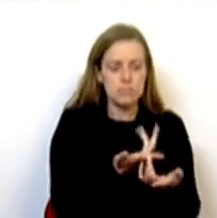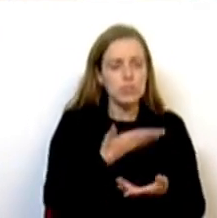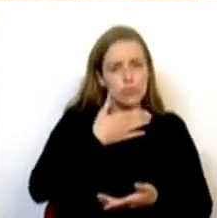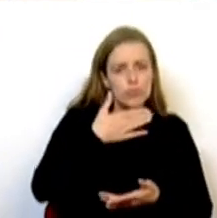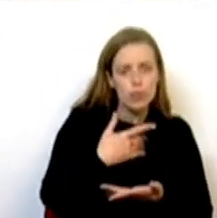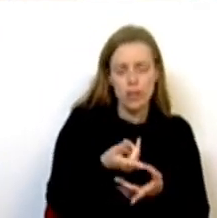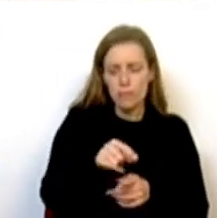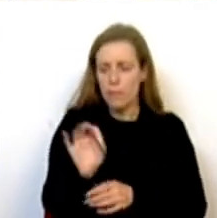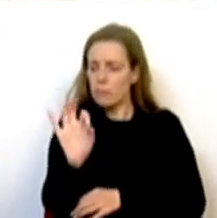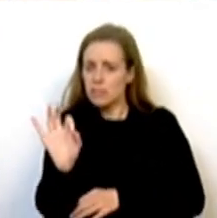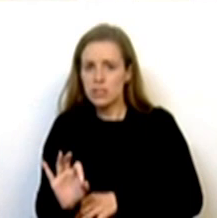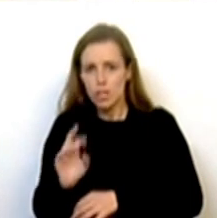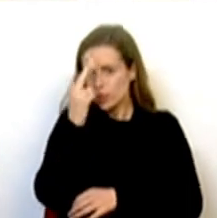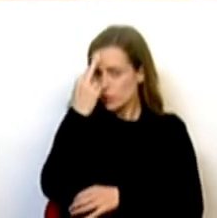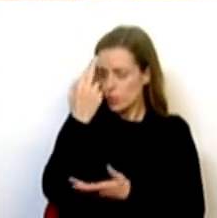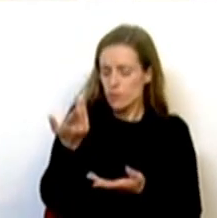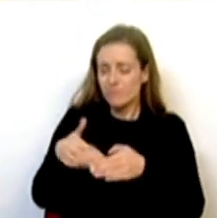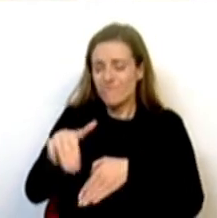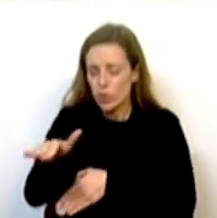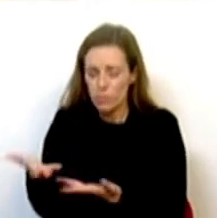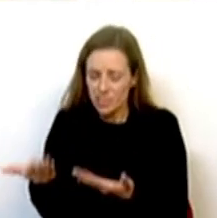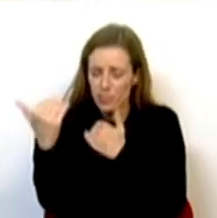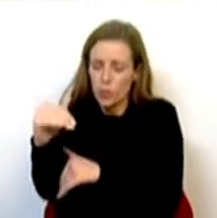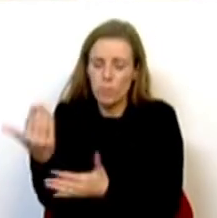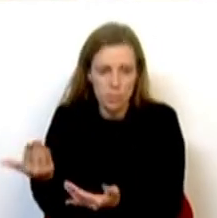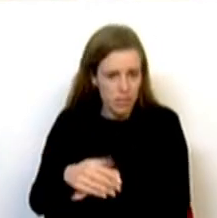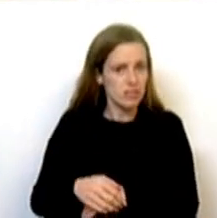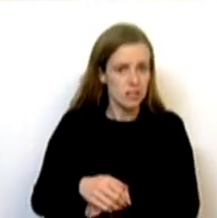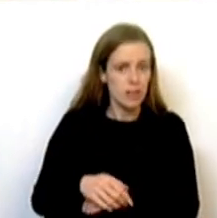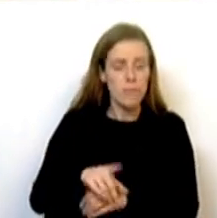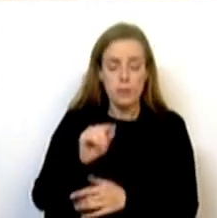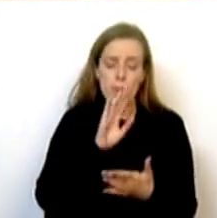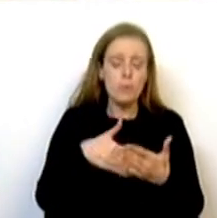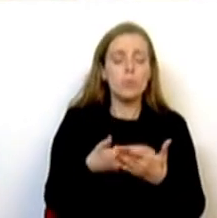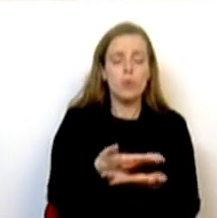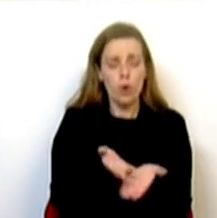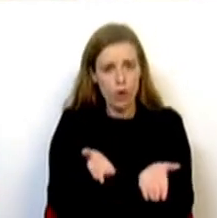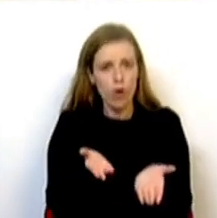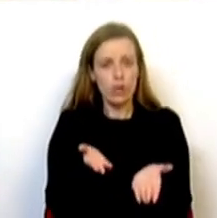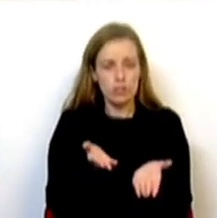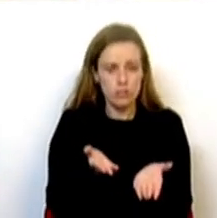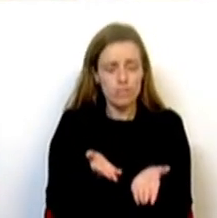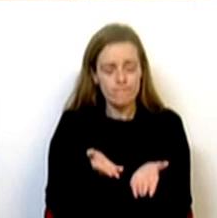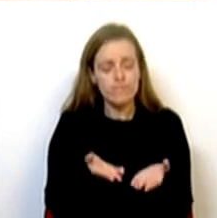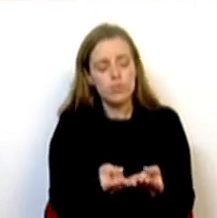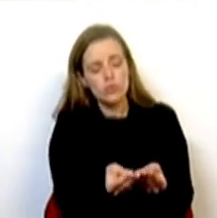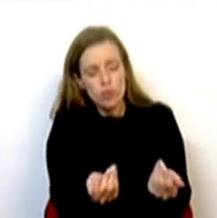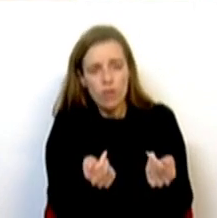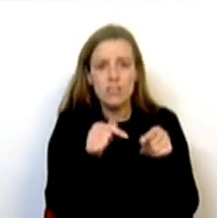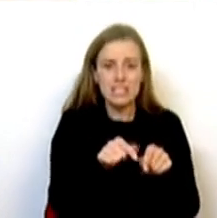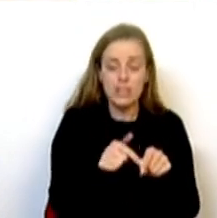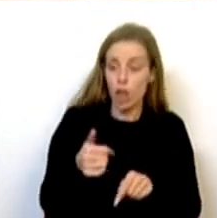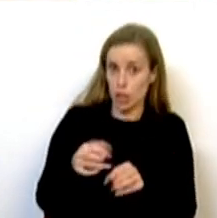a taxa de esforço ultrapassa um determinado limite e, por isso, têm uma proposta para responder a uma conjuntura que não é igual à que tínhamos em